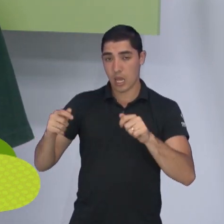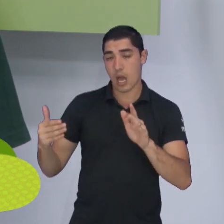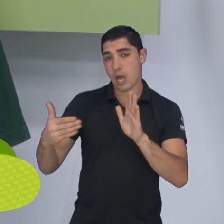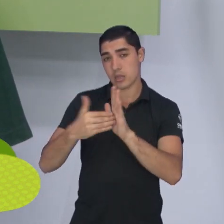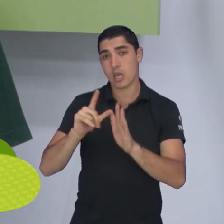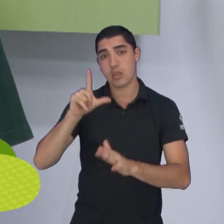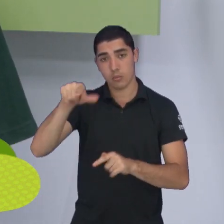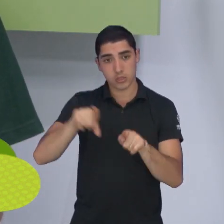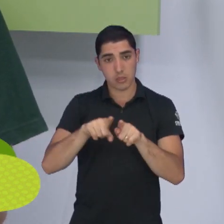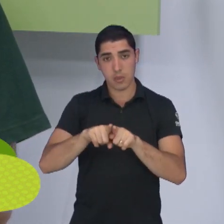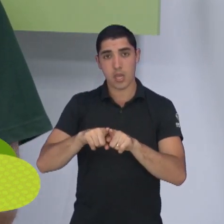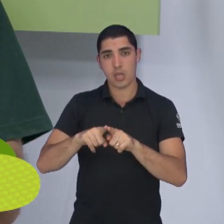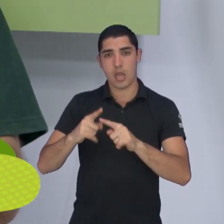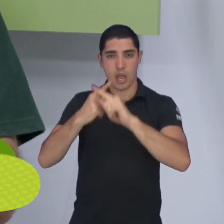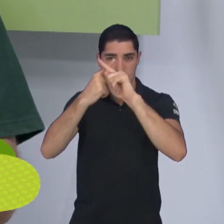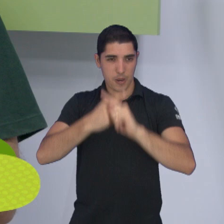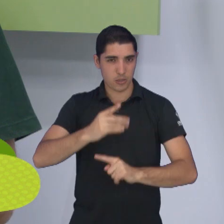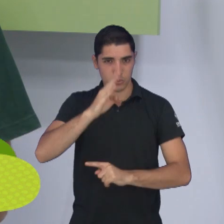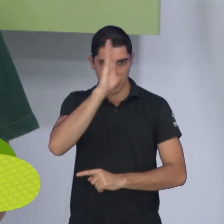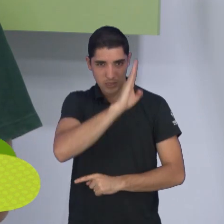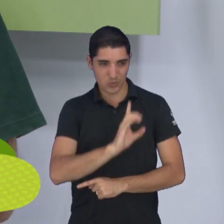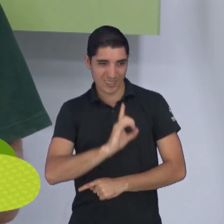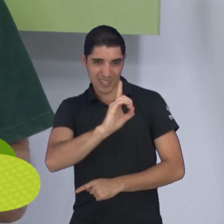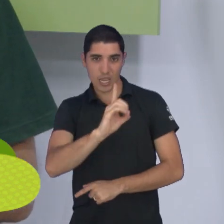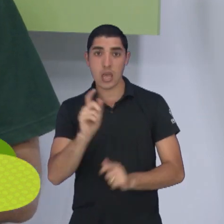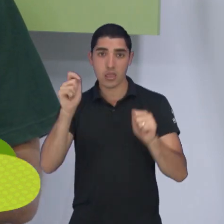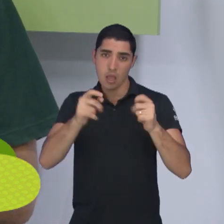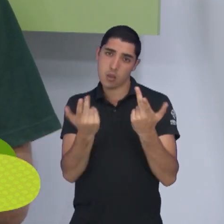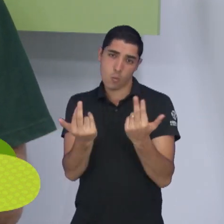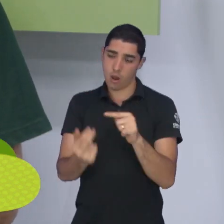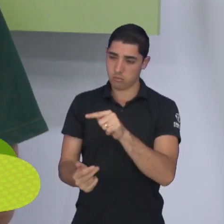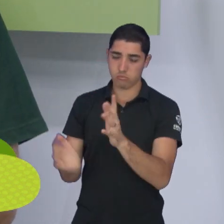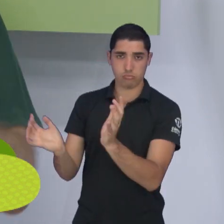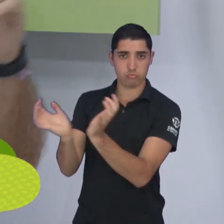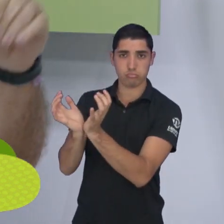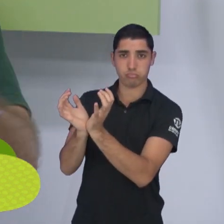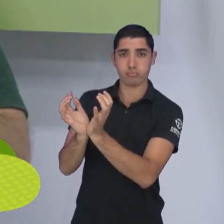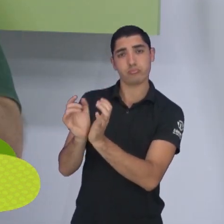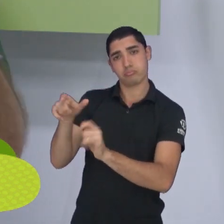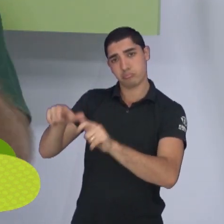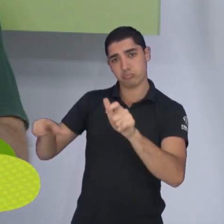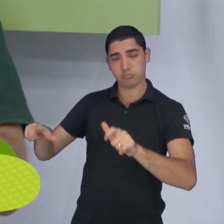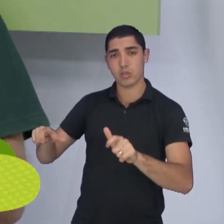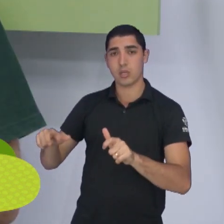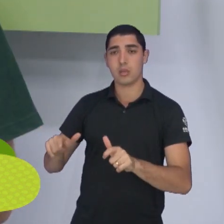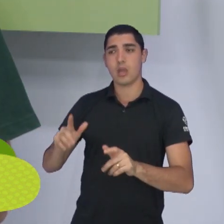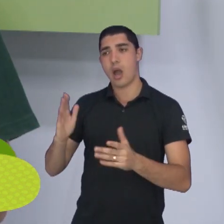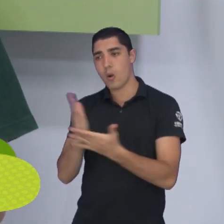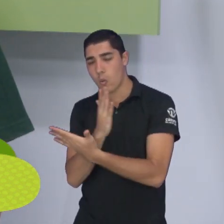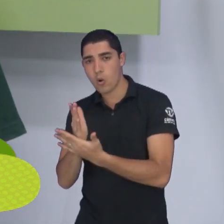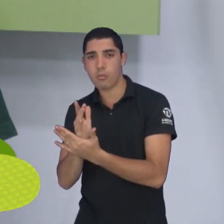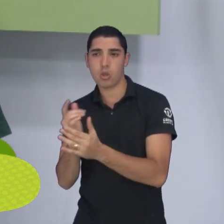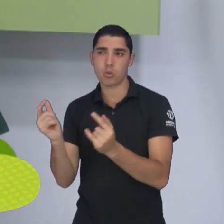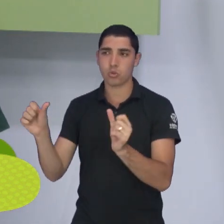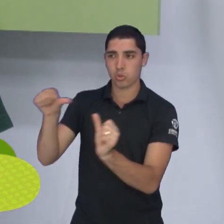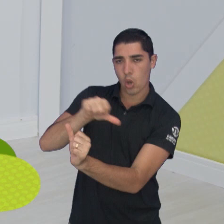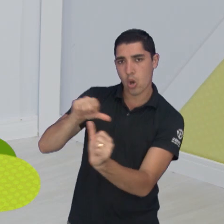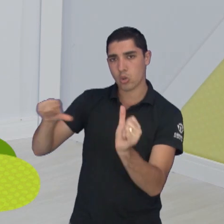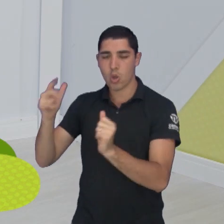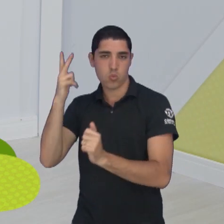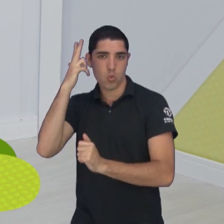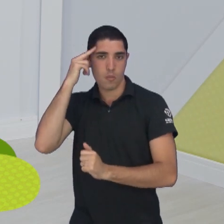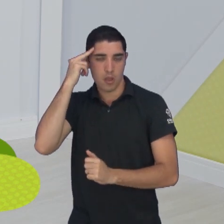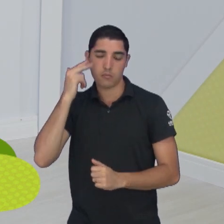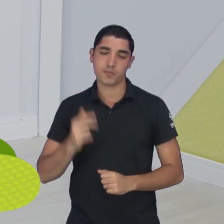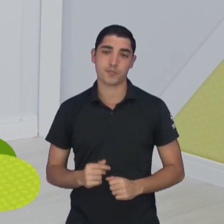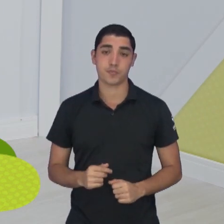mesmo para a Série D do brasileiro. Vai ser esse time que o São José vai jogar, com a variação de algumas peças importantes. E